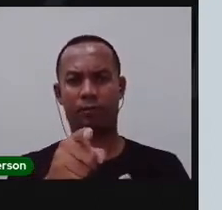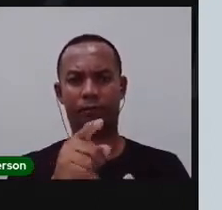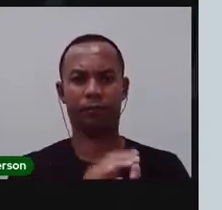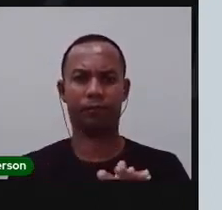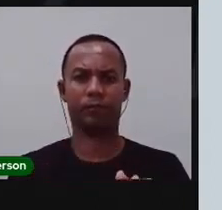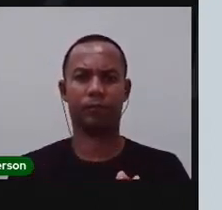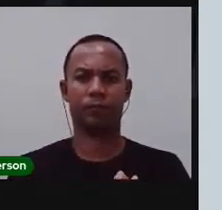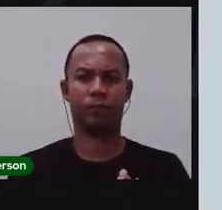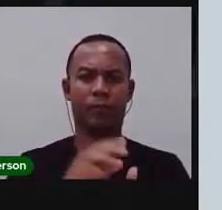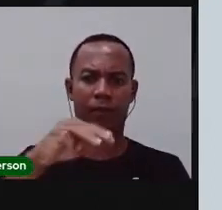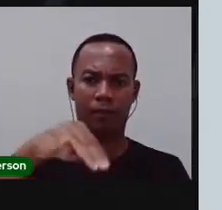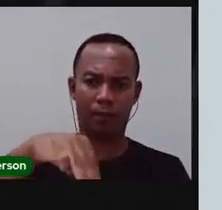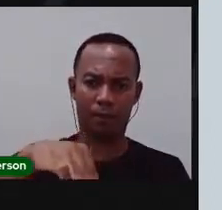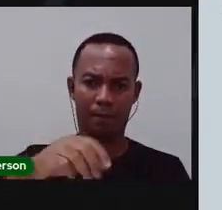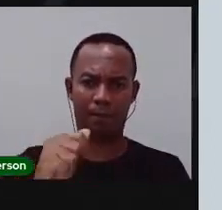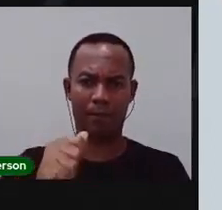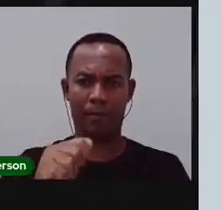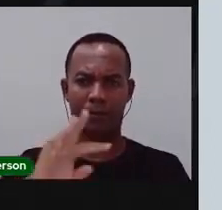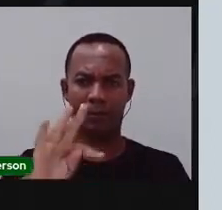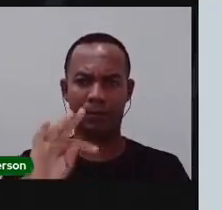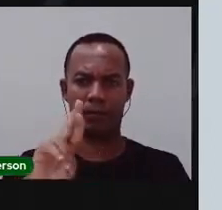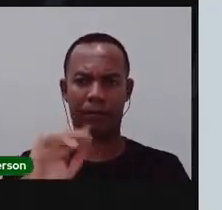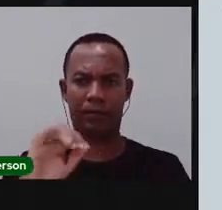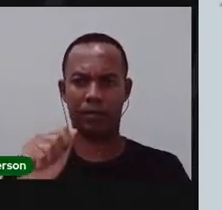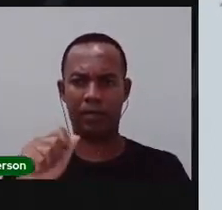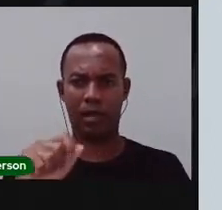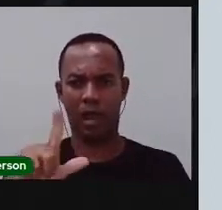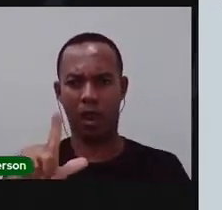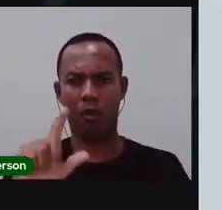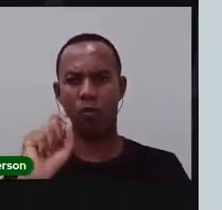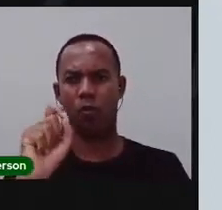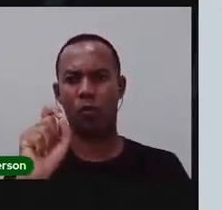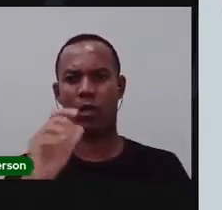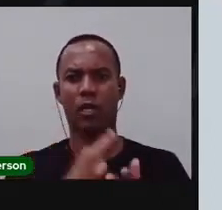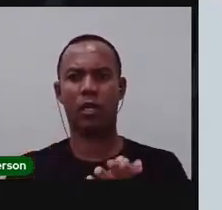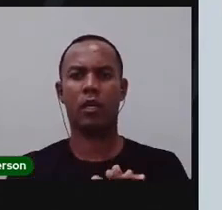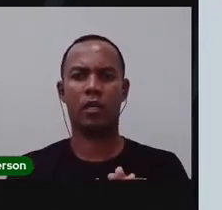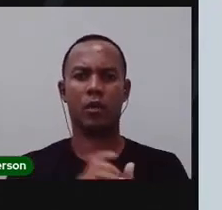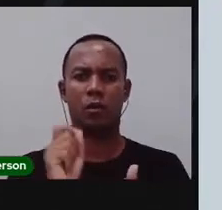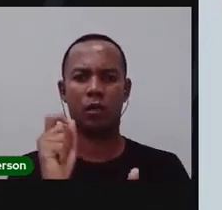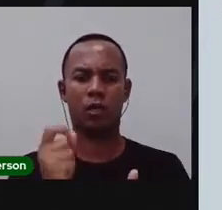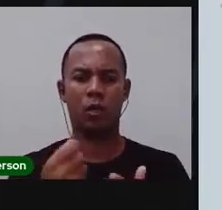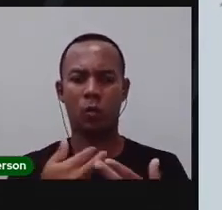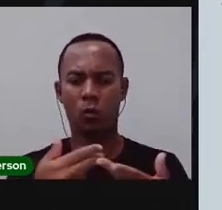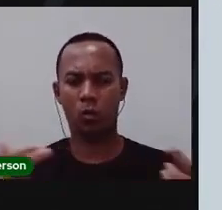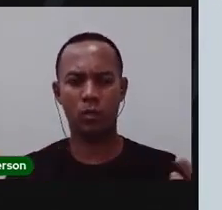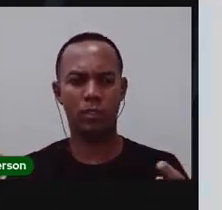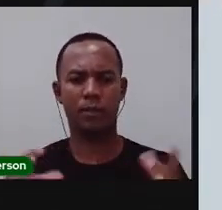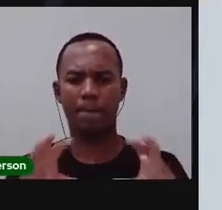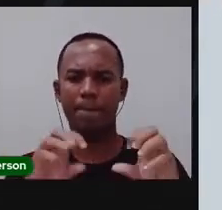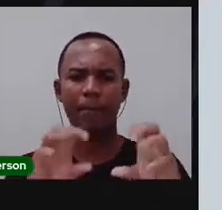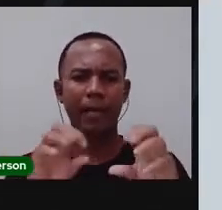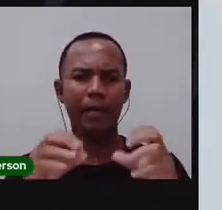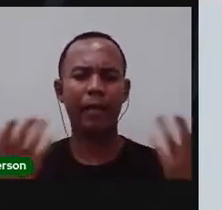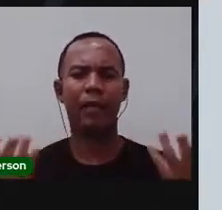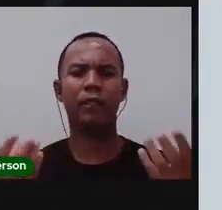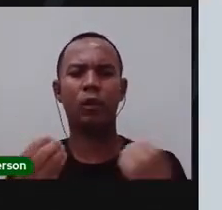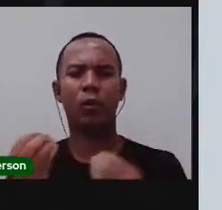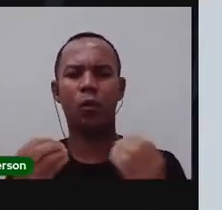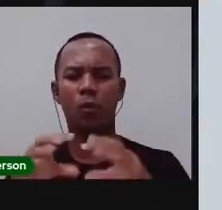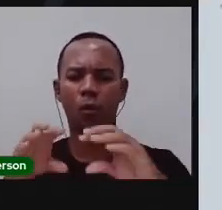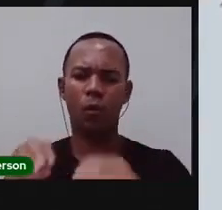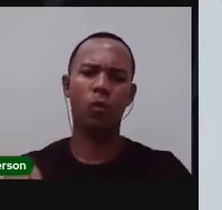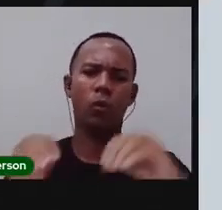patrimônio imaterial. Os patrimônios materiais são bens culturais móveis, podendo ser transportados,